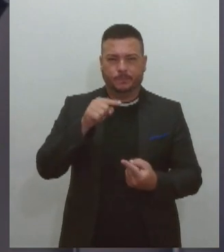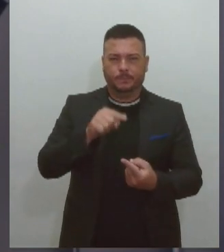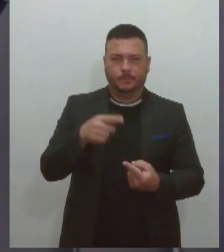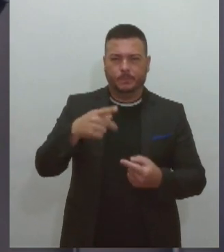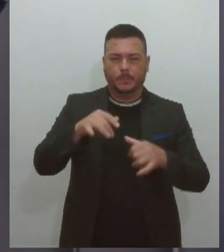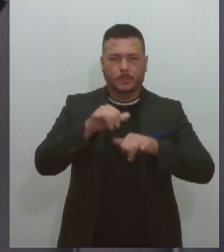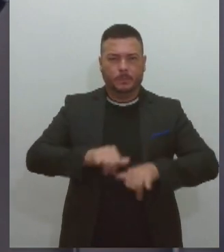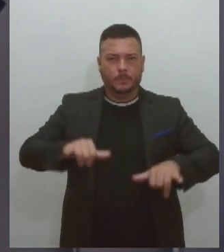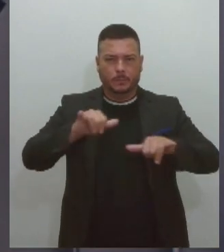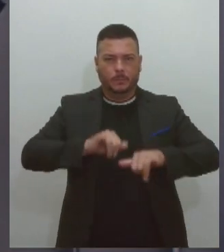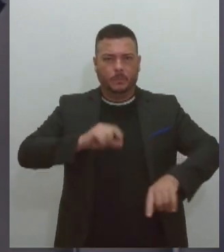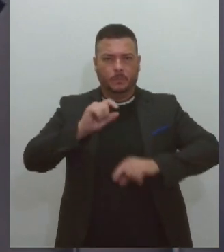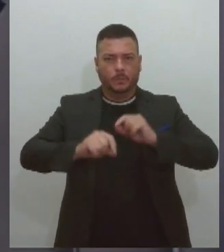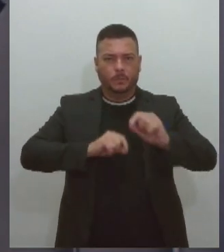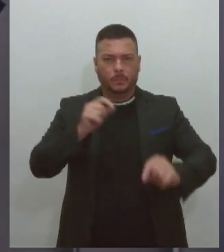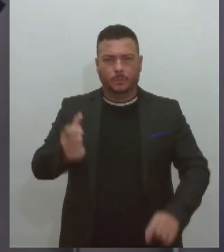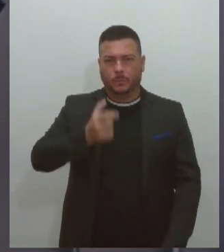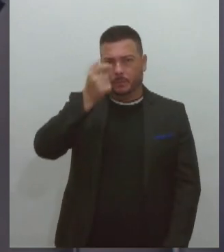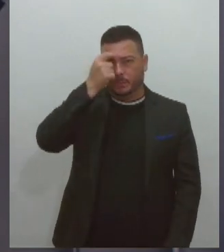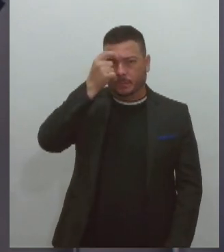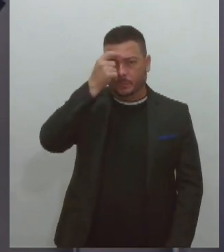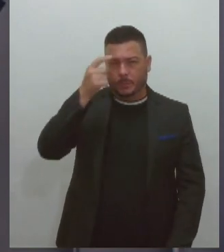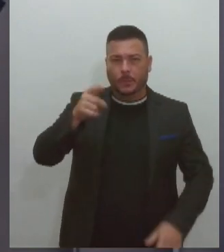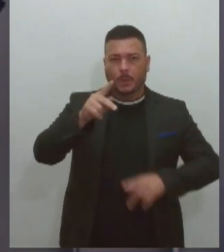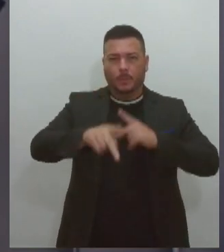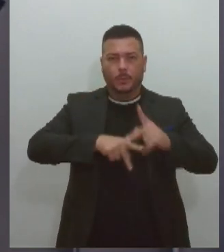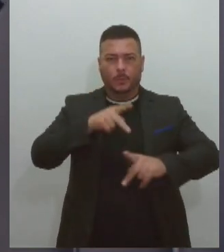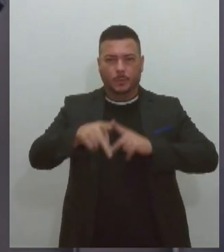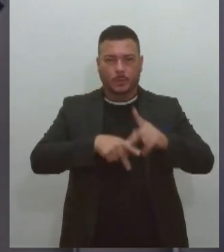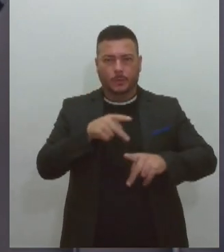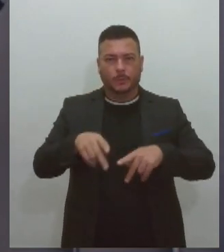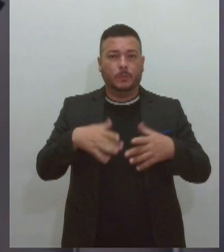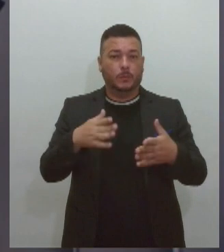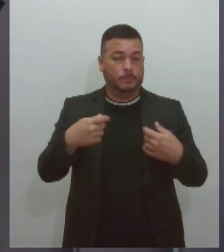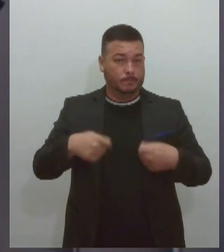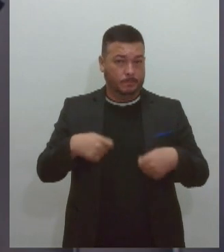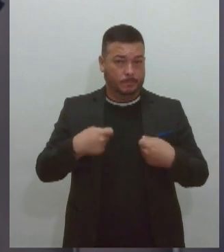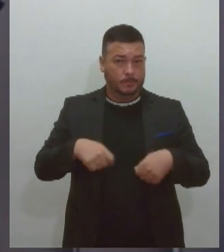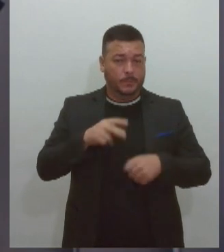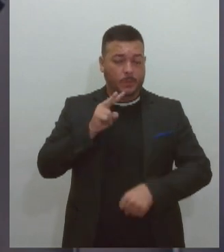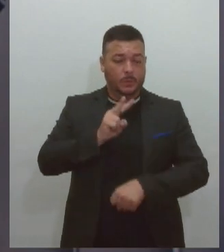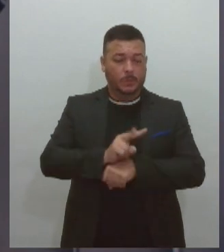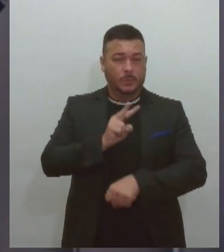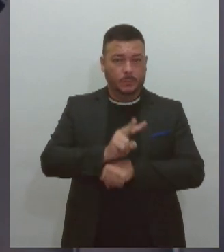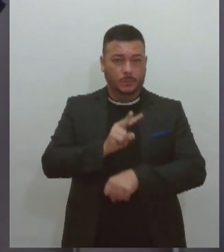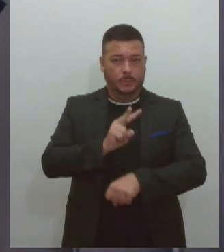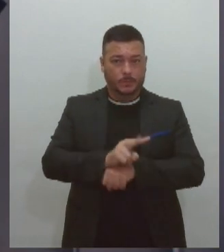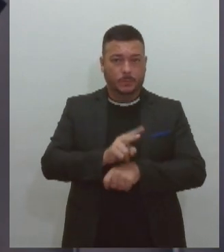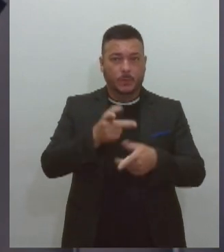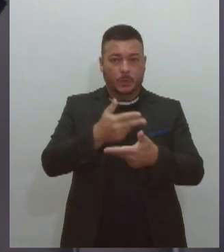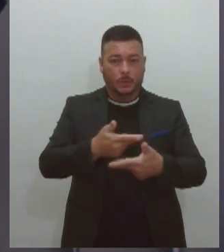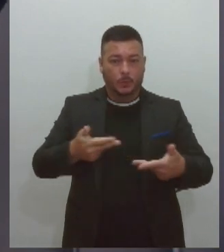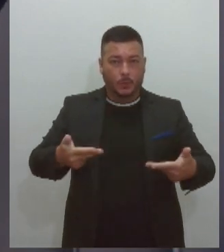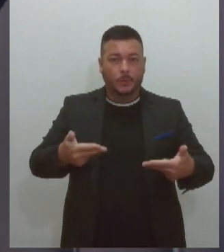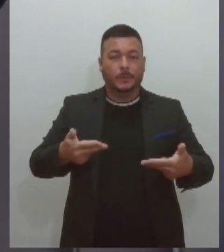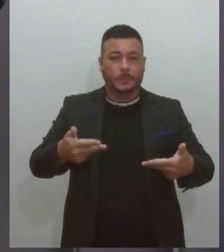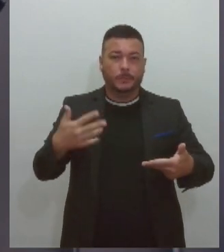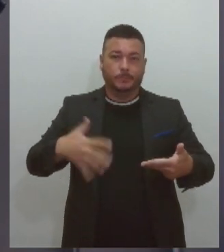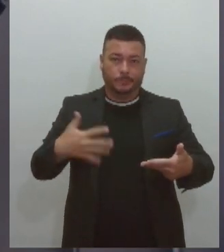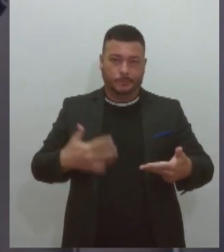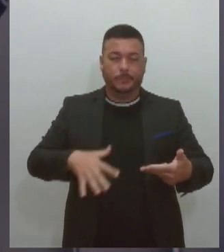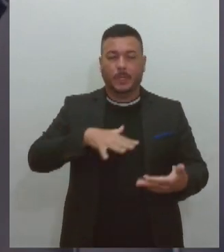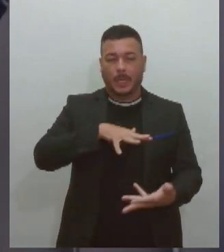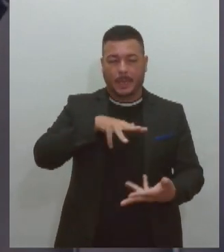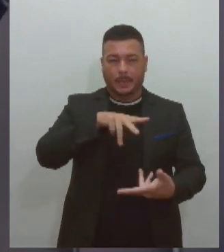conscientizar a população sobre a necessidade de preservar os recursos naturais e reduzir os